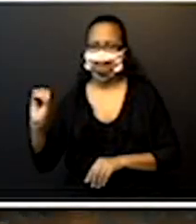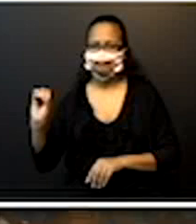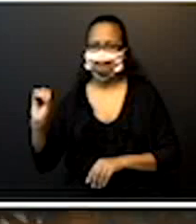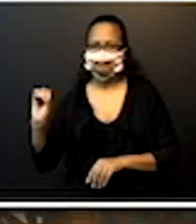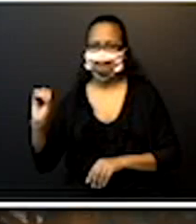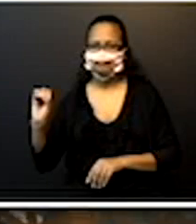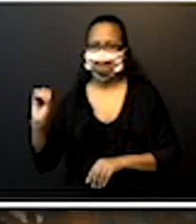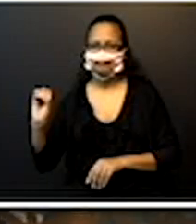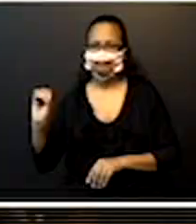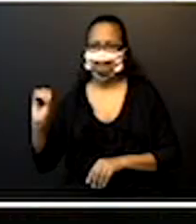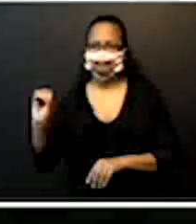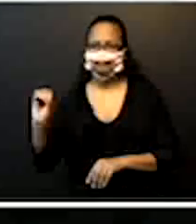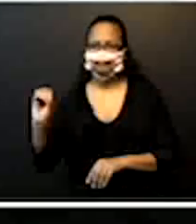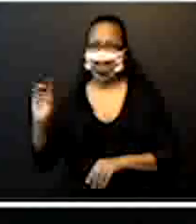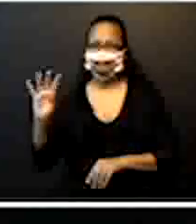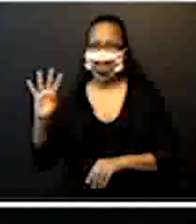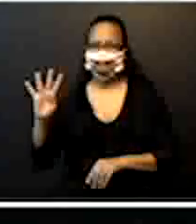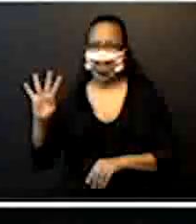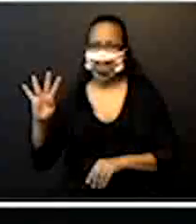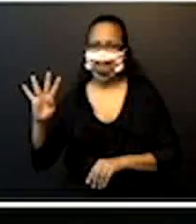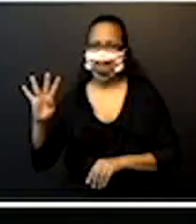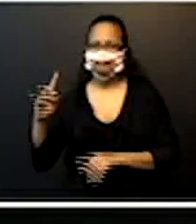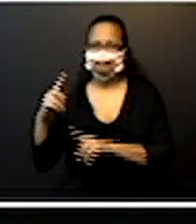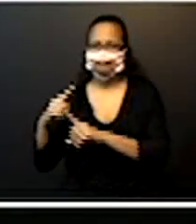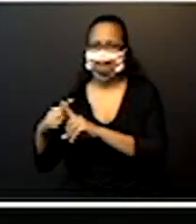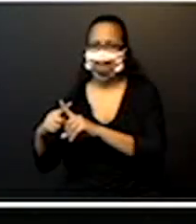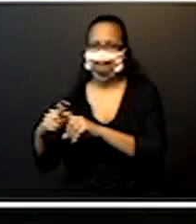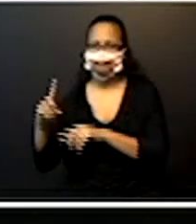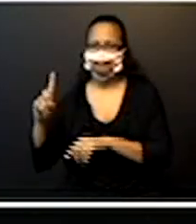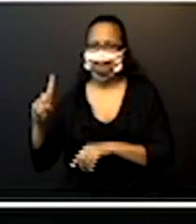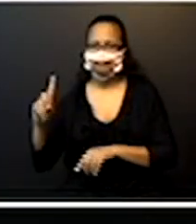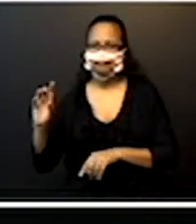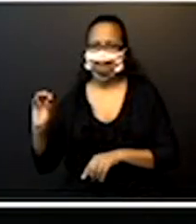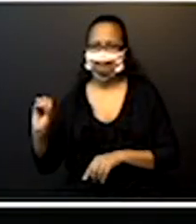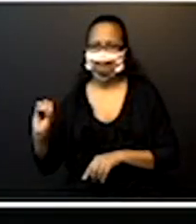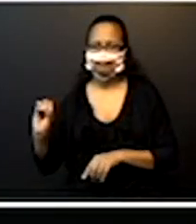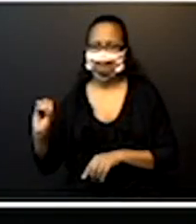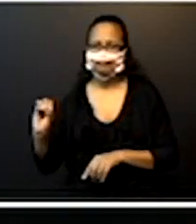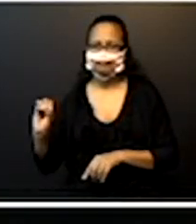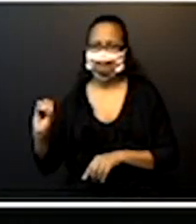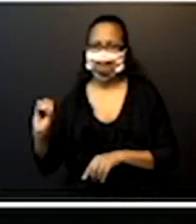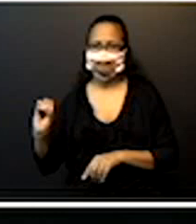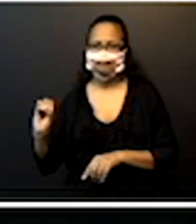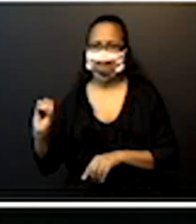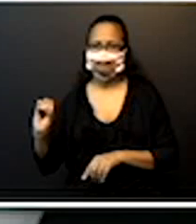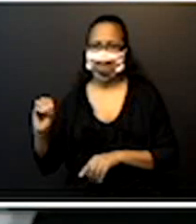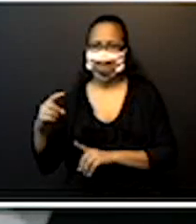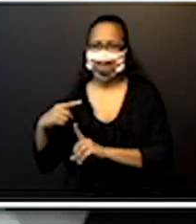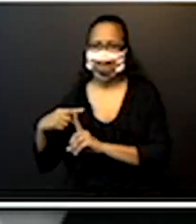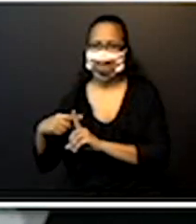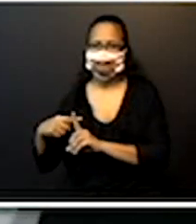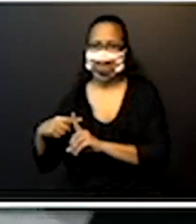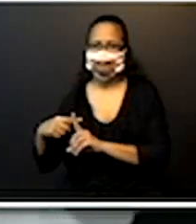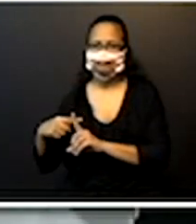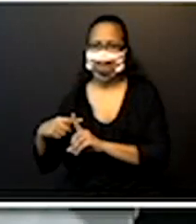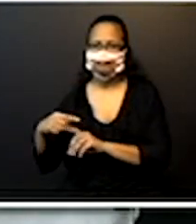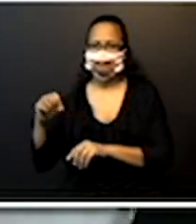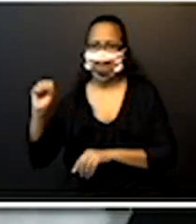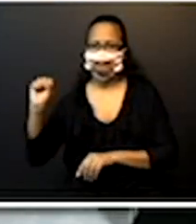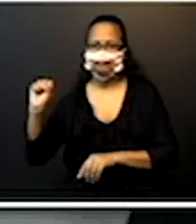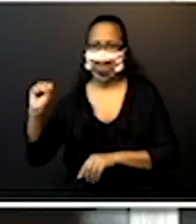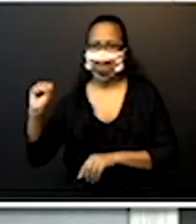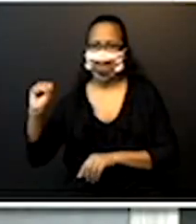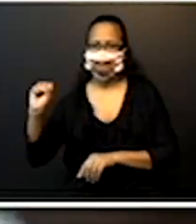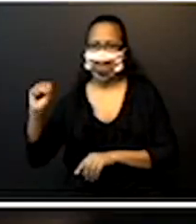Então, tenho 4 vezes 10, mudei de ordem, mais 8